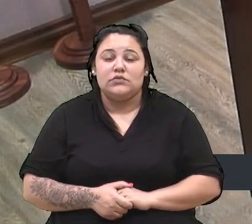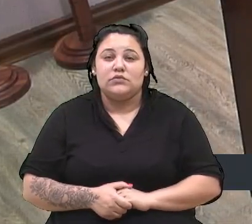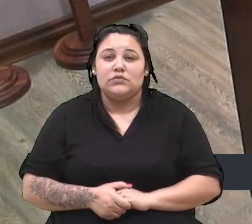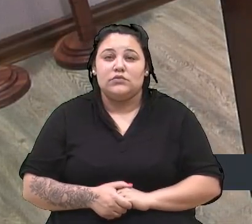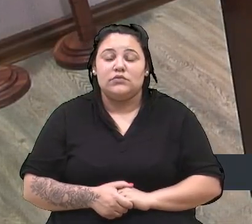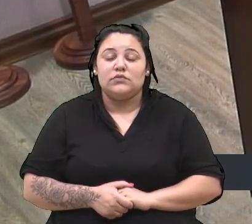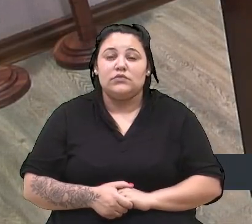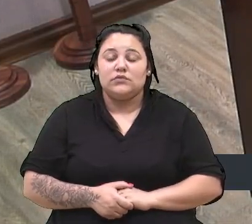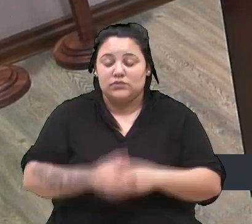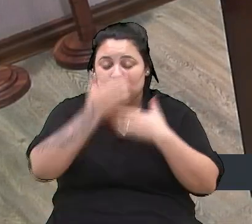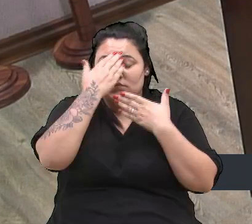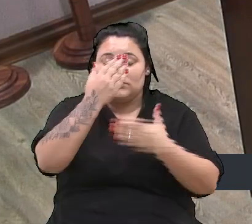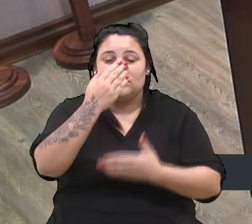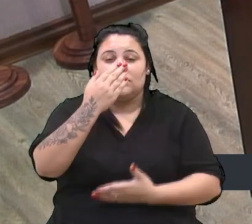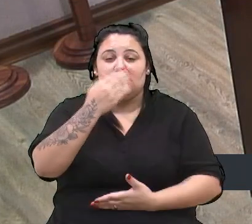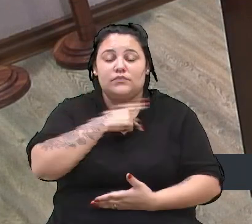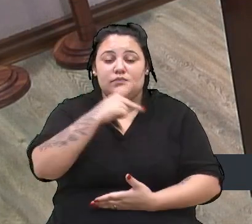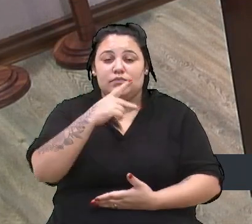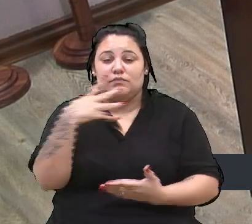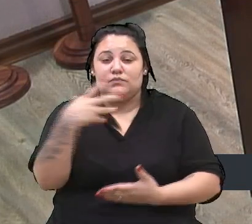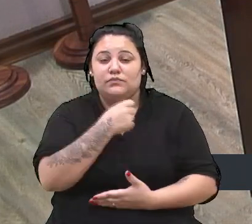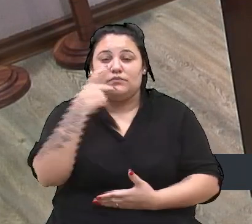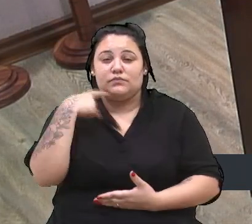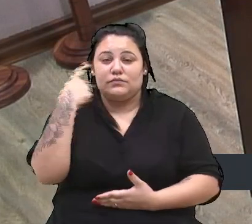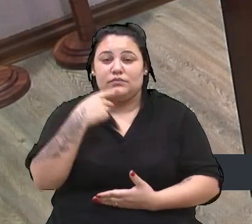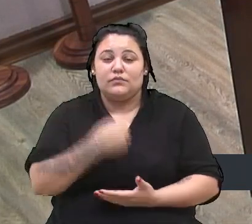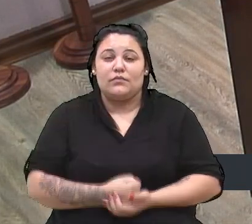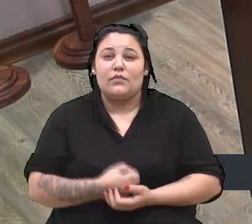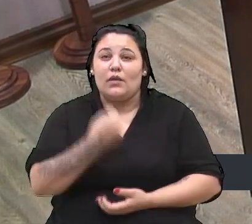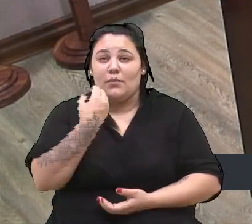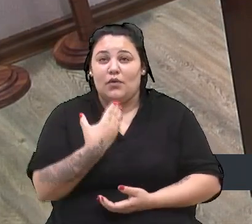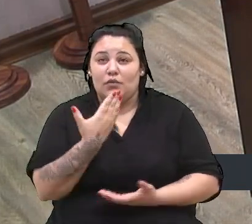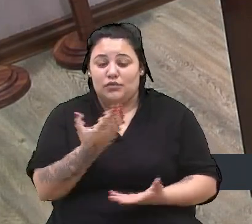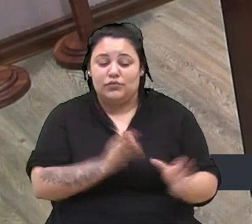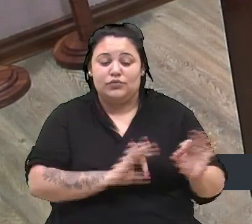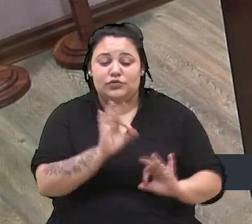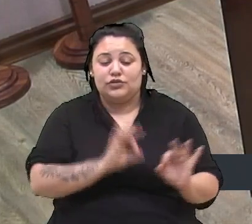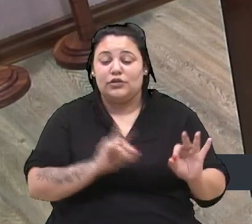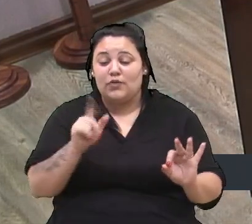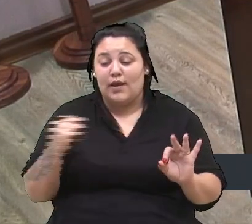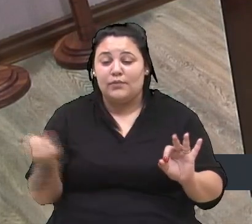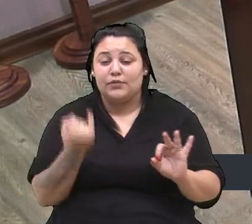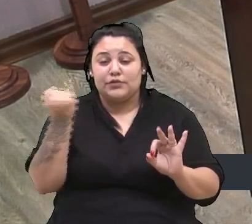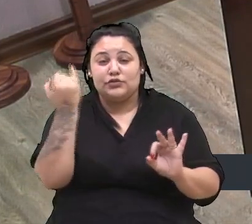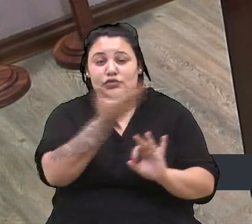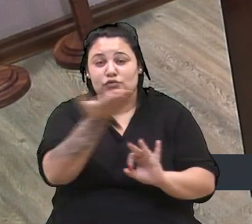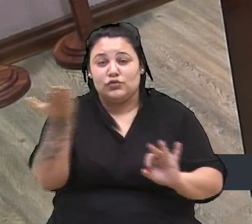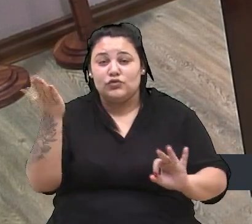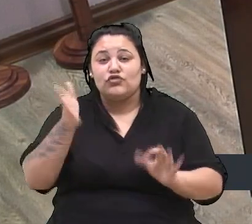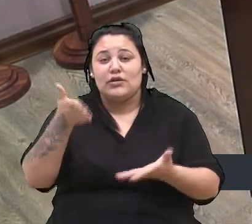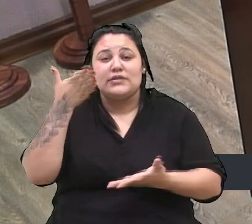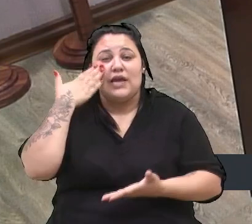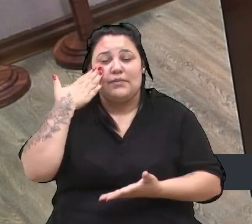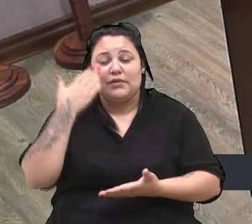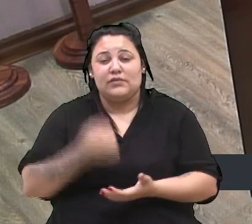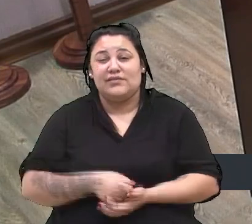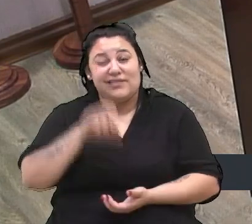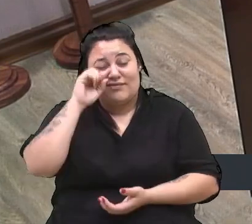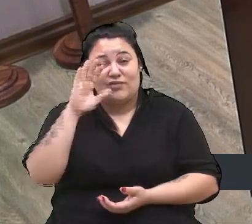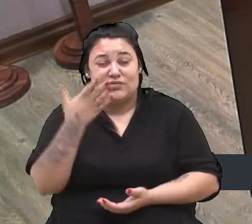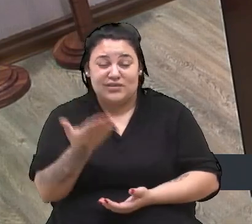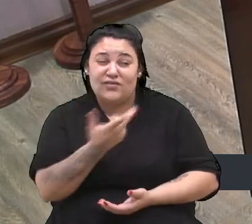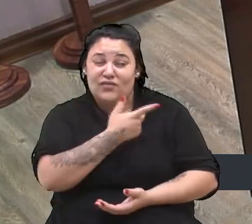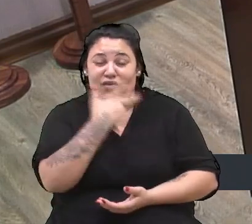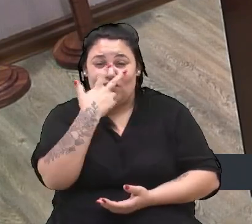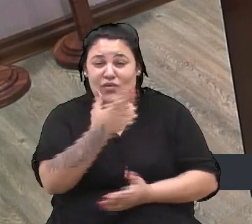Obrigado, senhor presidente, senhoras senhores vereadores. Bom, que o projeto é importante, a gente sabe, né, vereador Fiusa? E eu vou na mesma linha do senhor, mas eu não